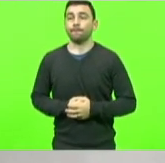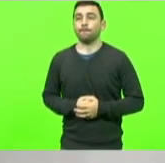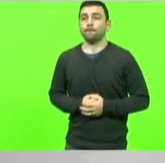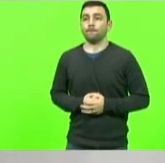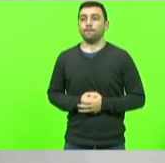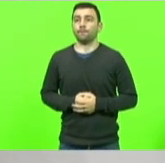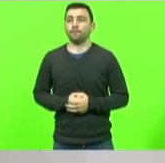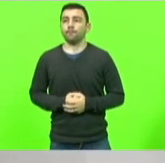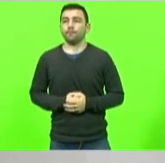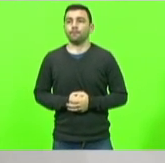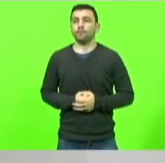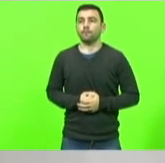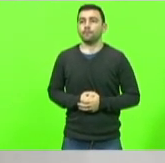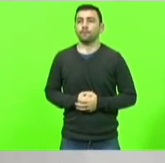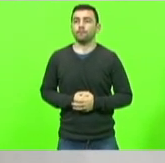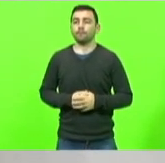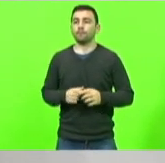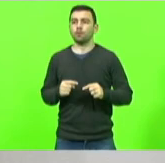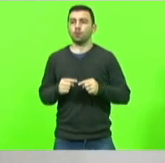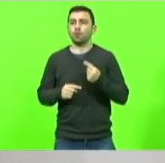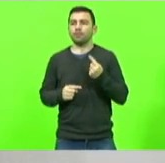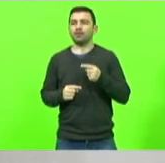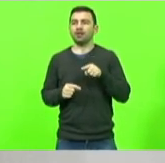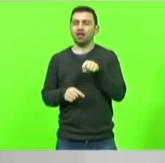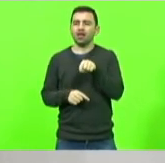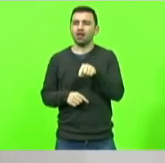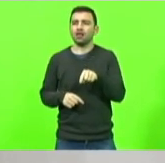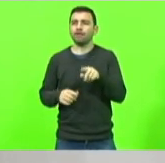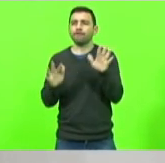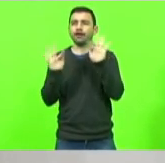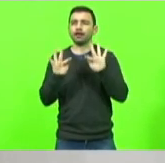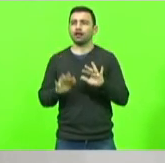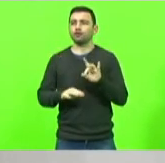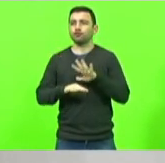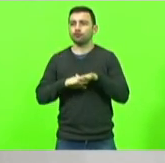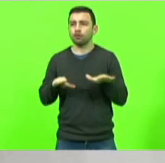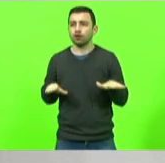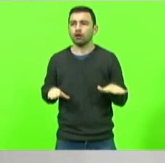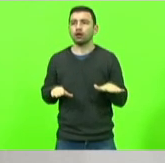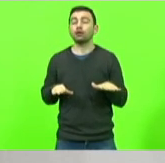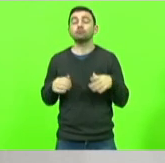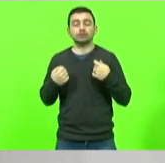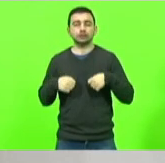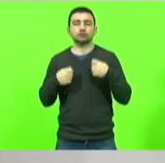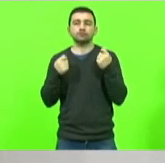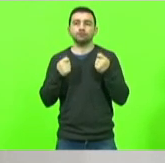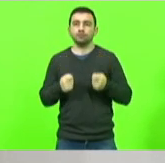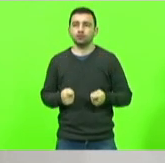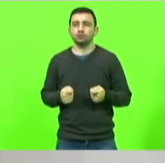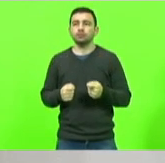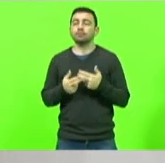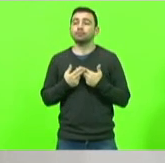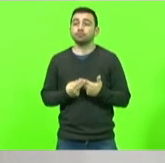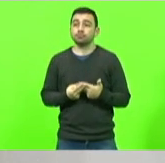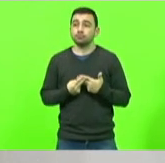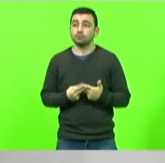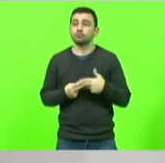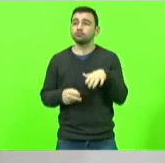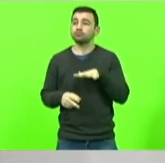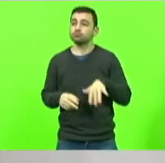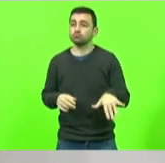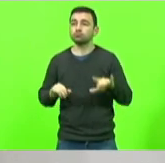estado de felicidade e sim em auxiliá-los a adquirirem firmeza e paciência diante do